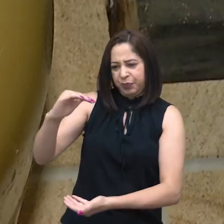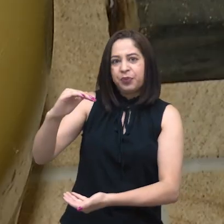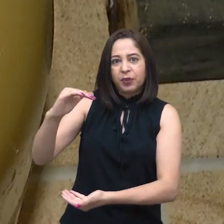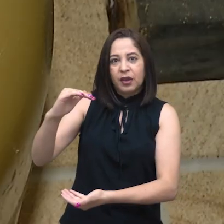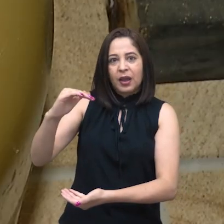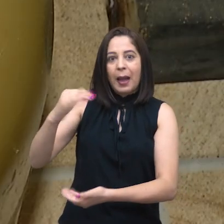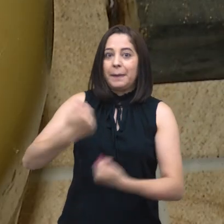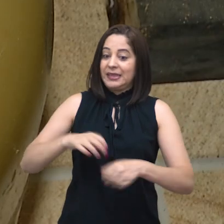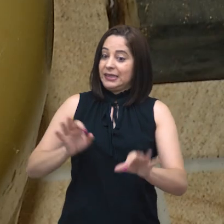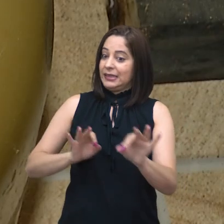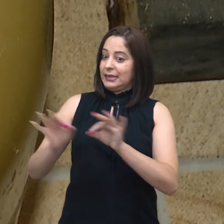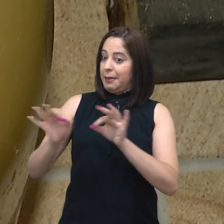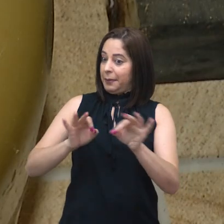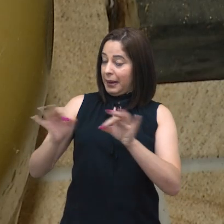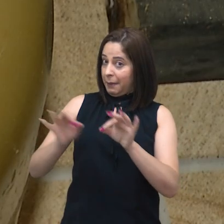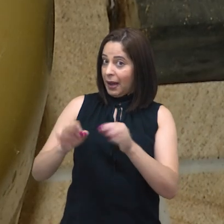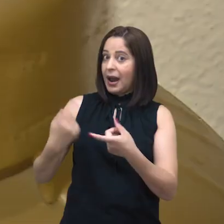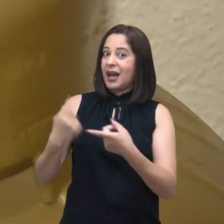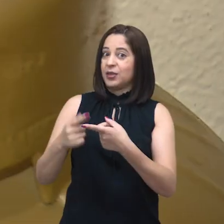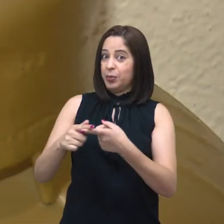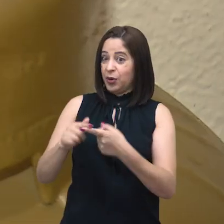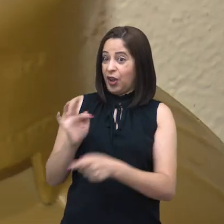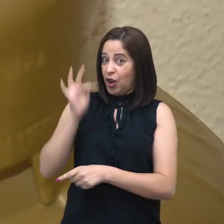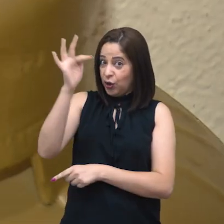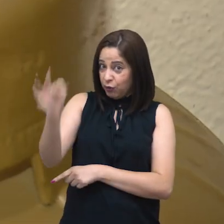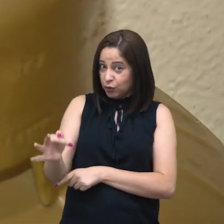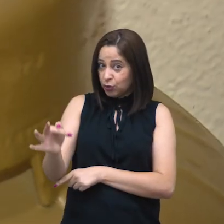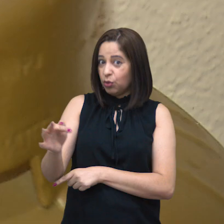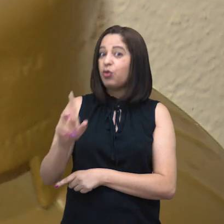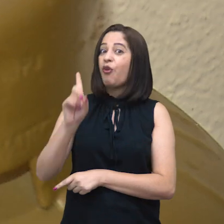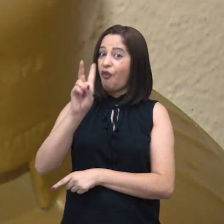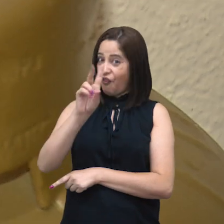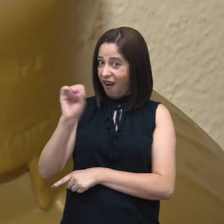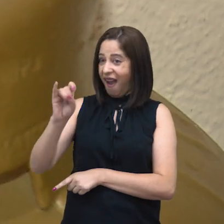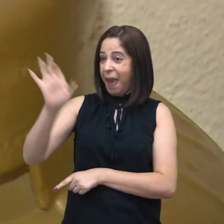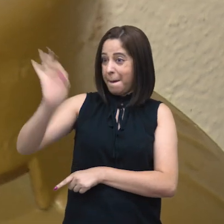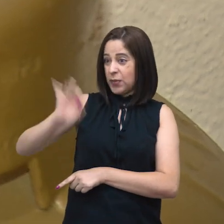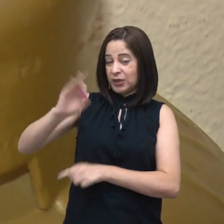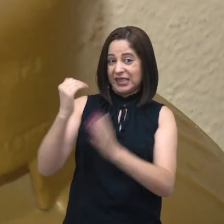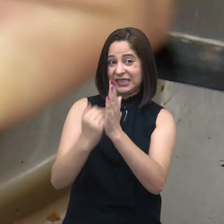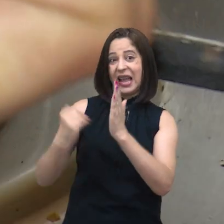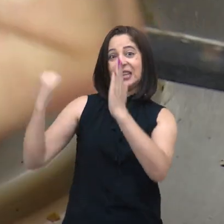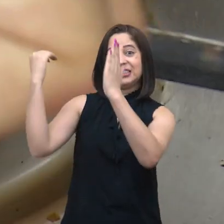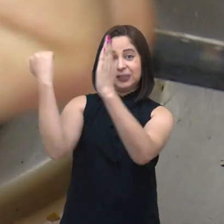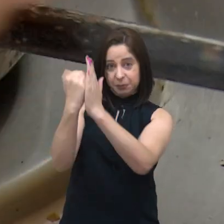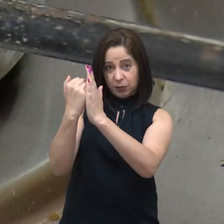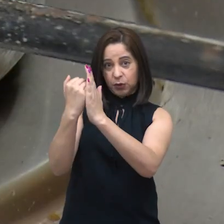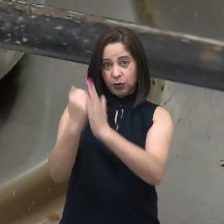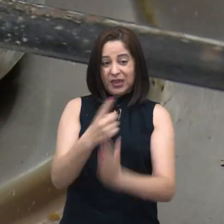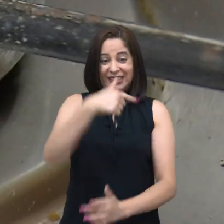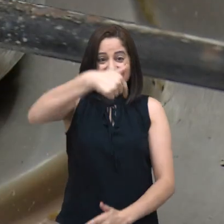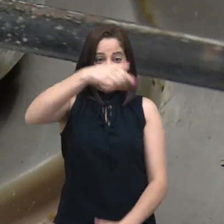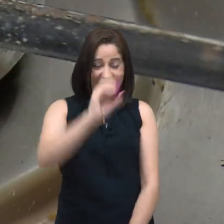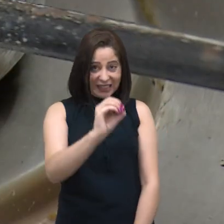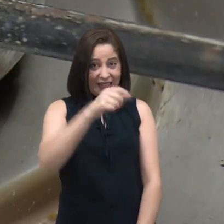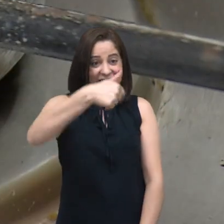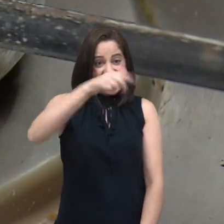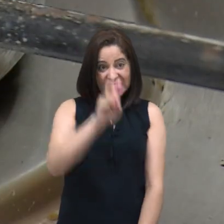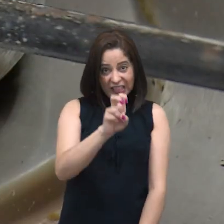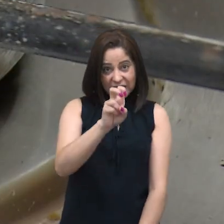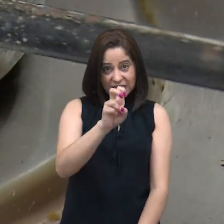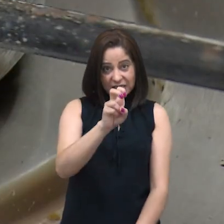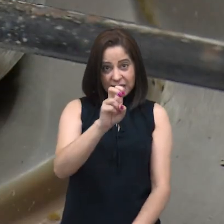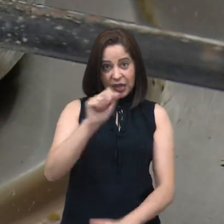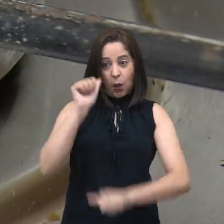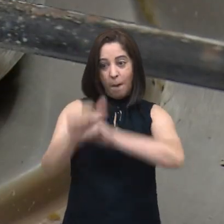Júlio, deve estar preparado para o aumento divulgado pela Petrobras aos distribuidores. Isso pode elevar o preço médio de